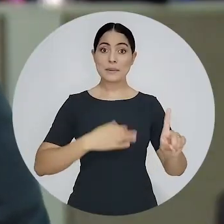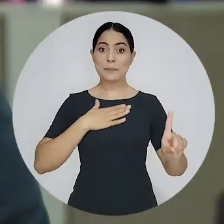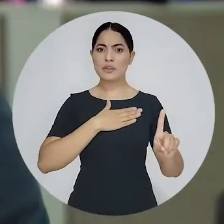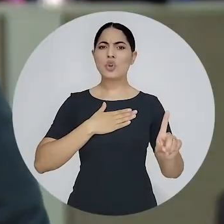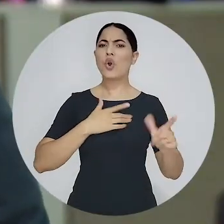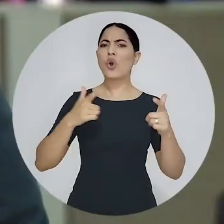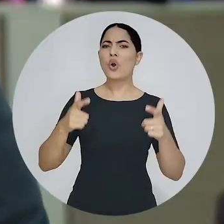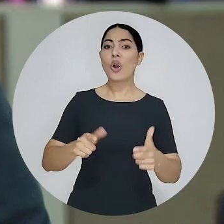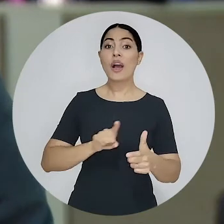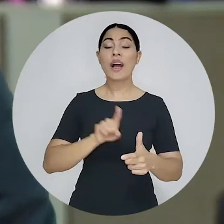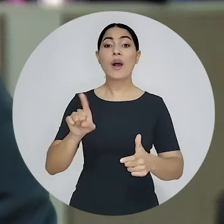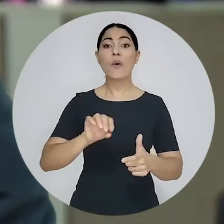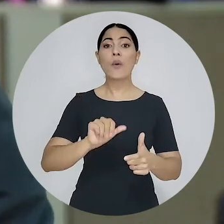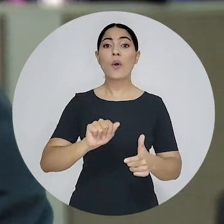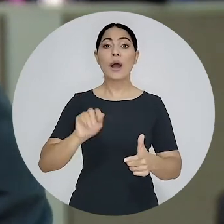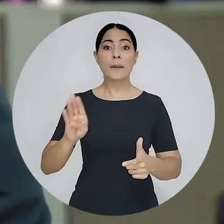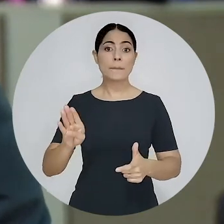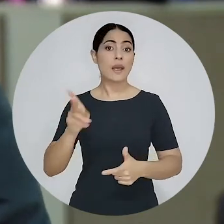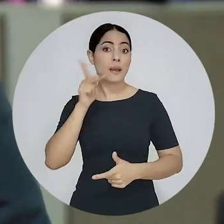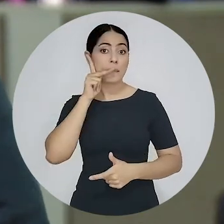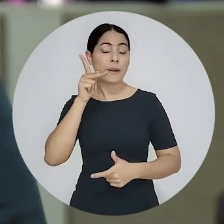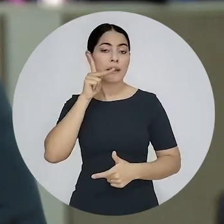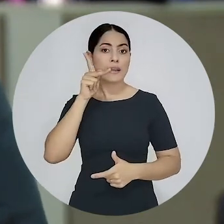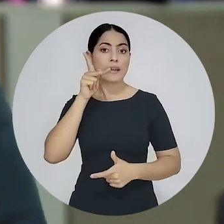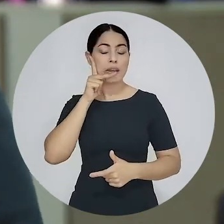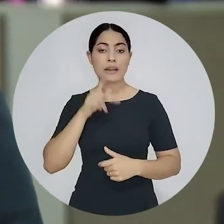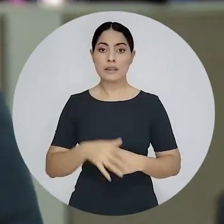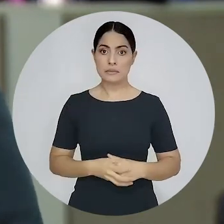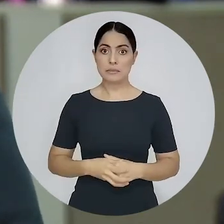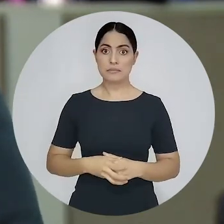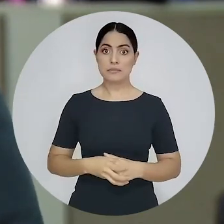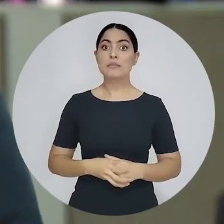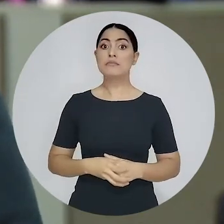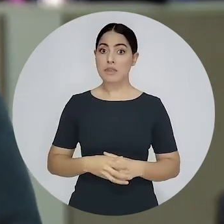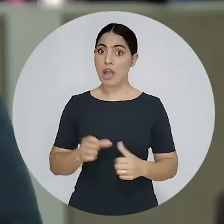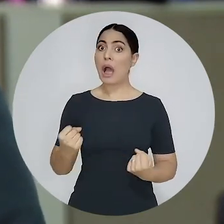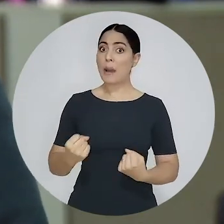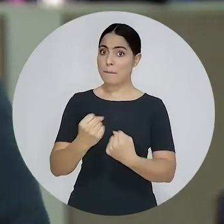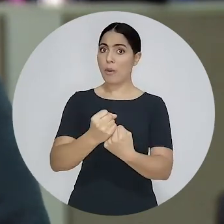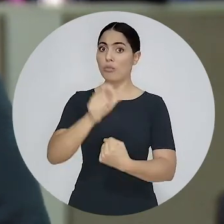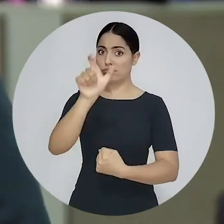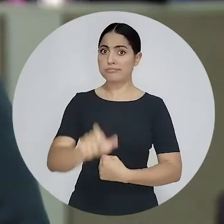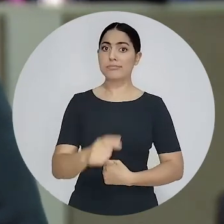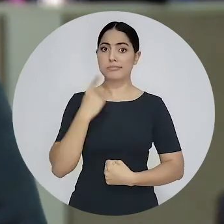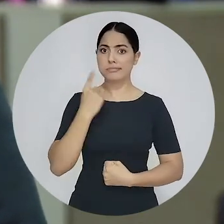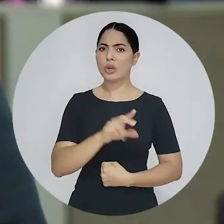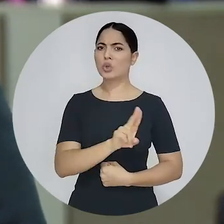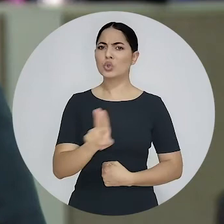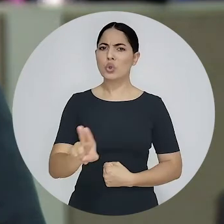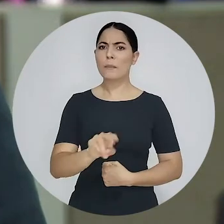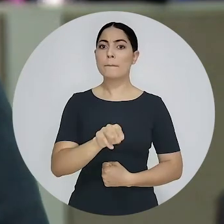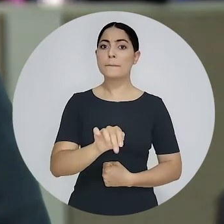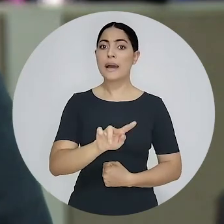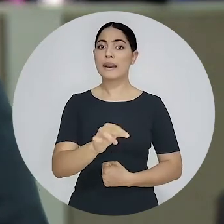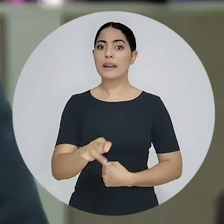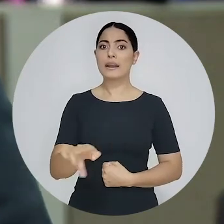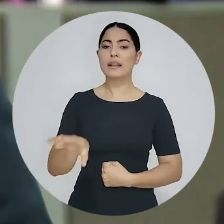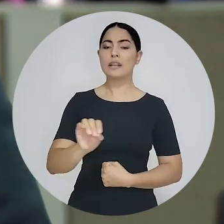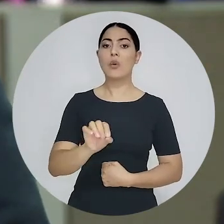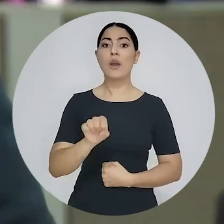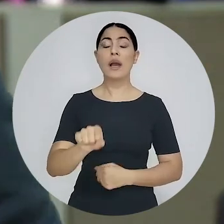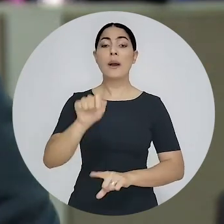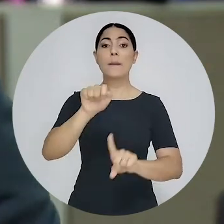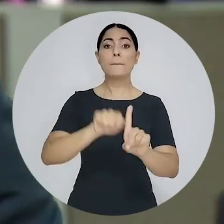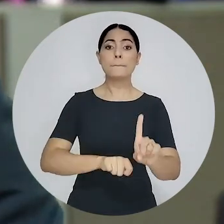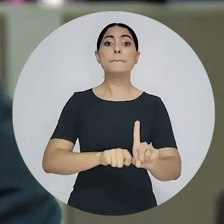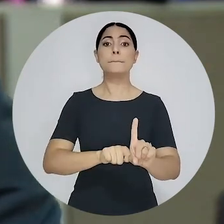seccional da OAB na Paraíba realizou um ato de desagravo público em favor da advogada Odinete Rodrigues Maranhão, que no mês